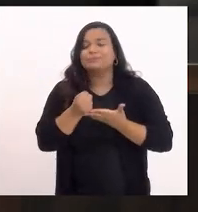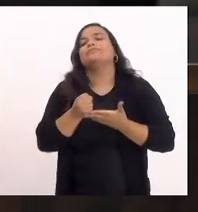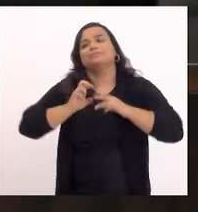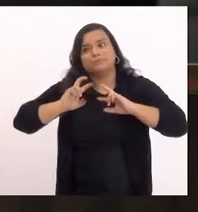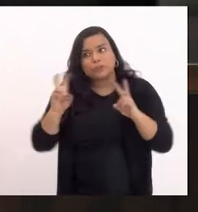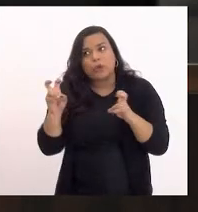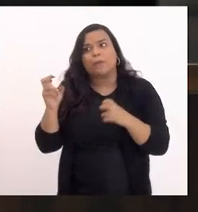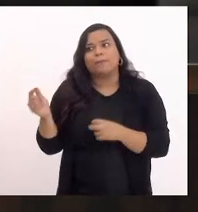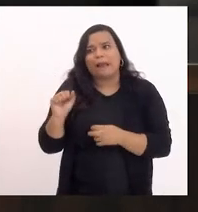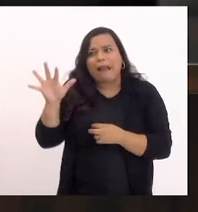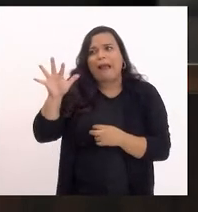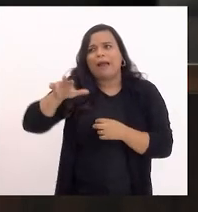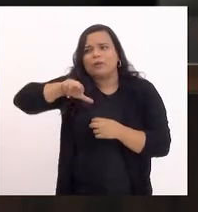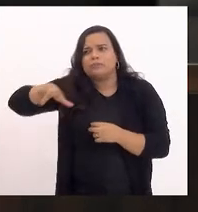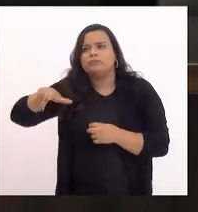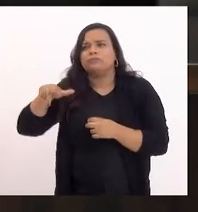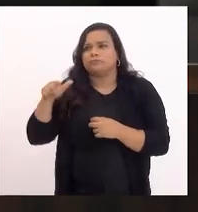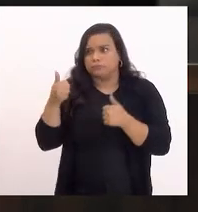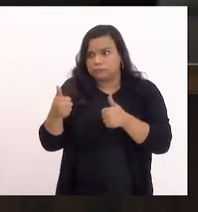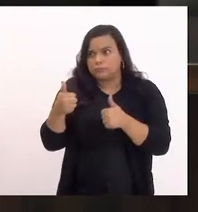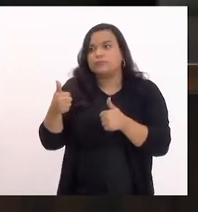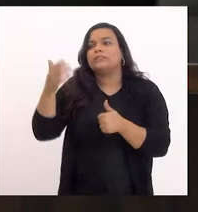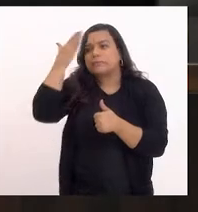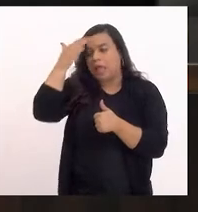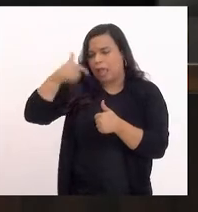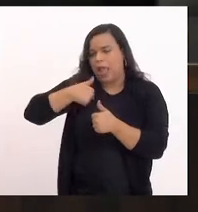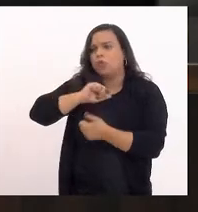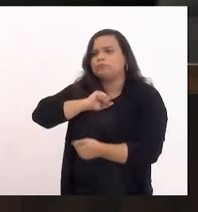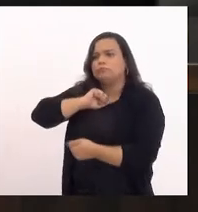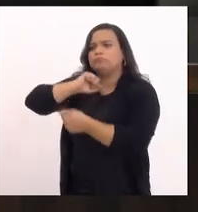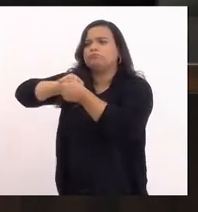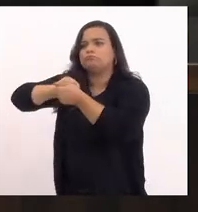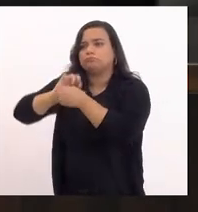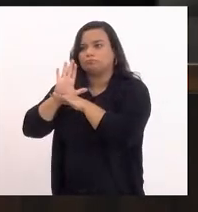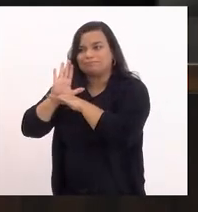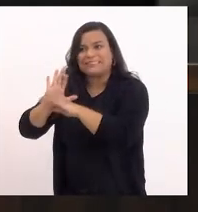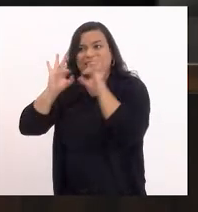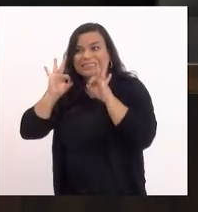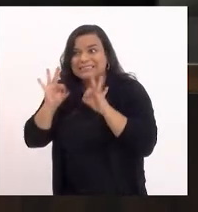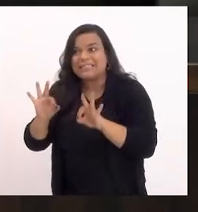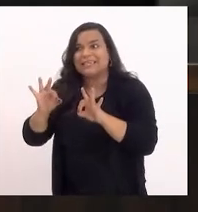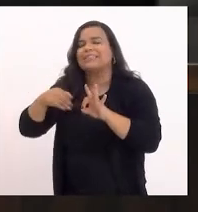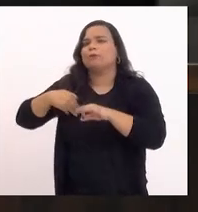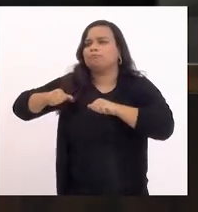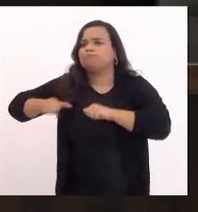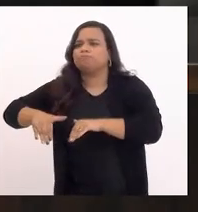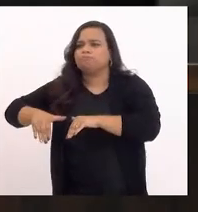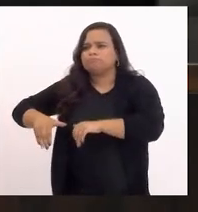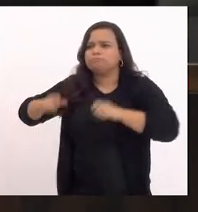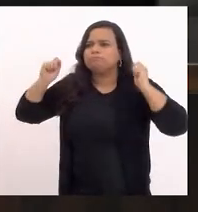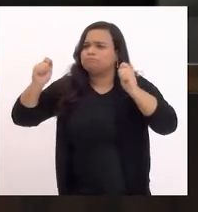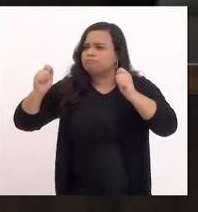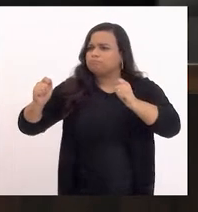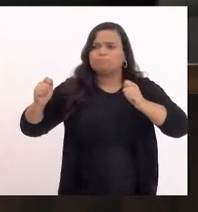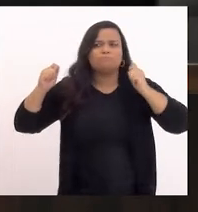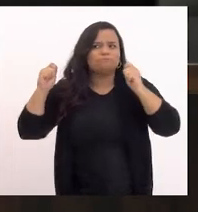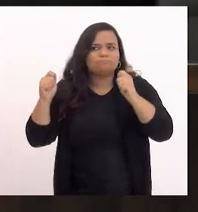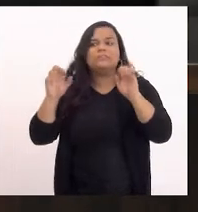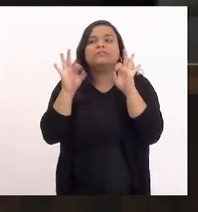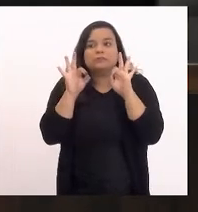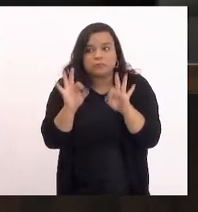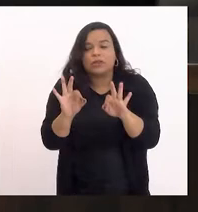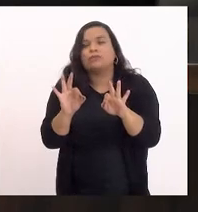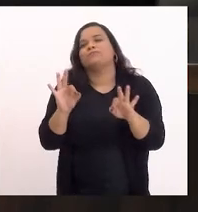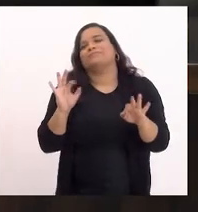Exª. Então, tenha em mim não só uma companheira de parlamento, mas uma militante solidária na defesa dessa causa